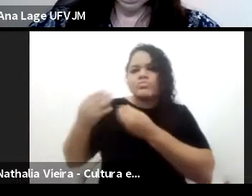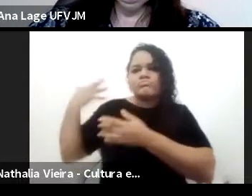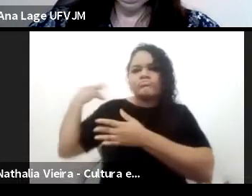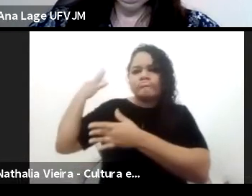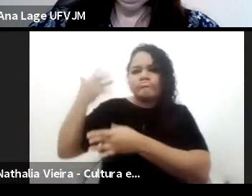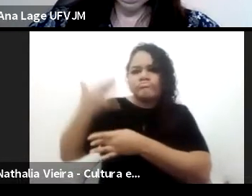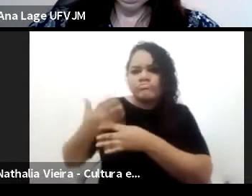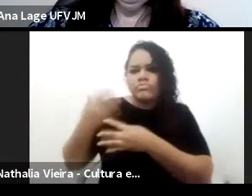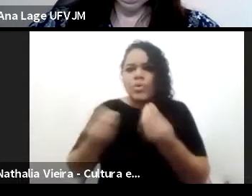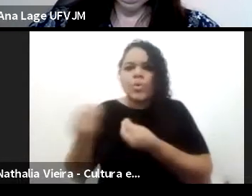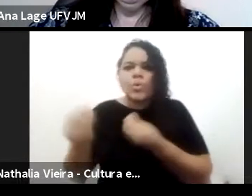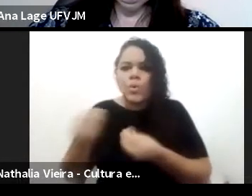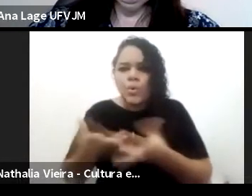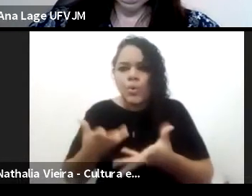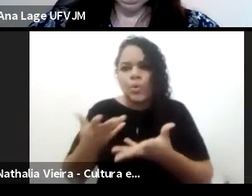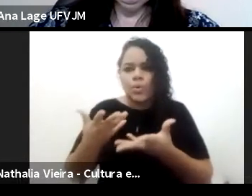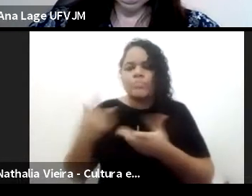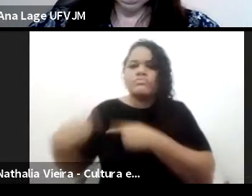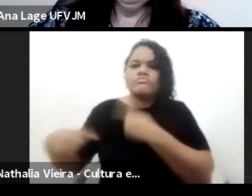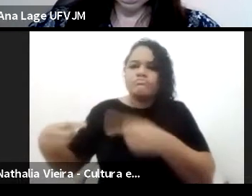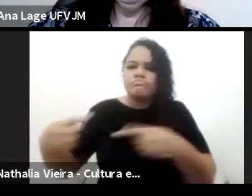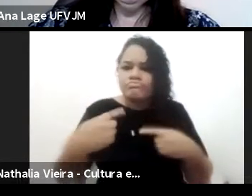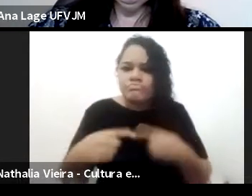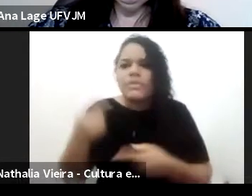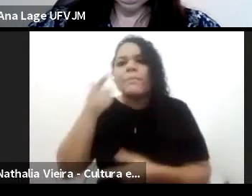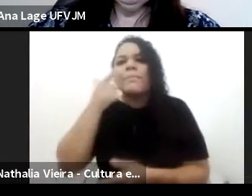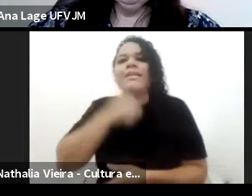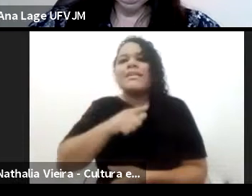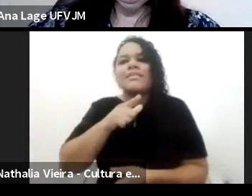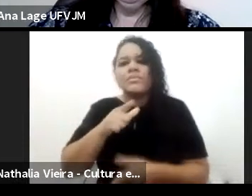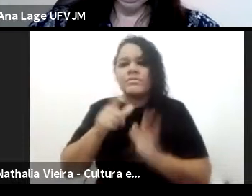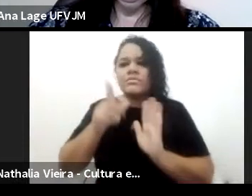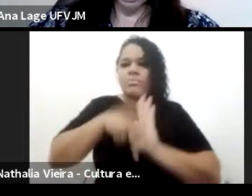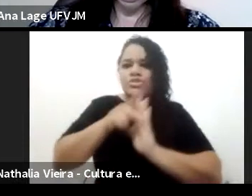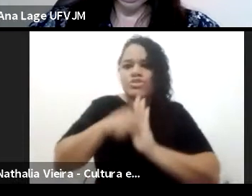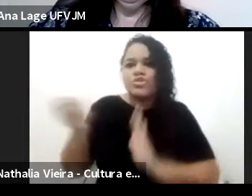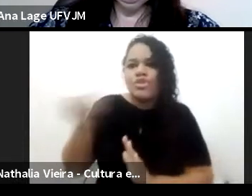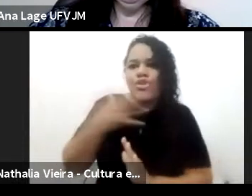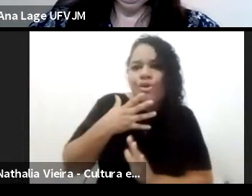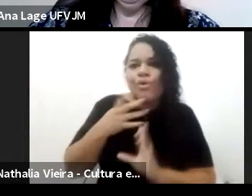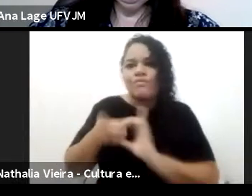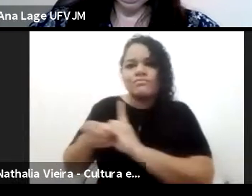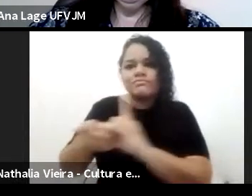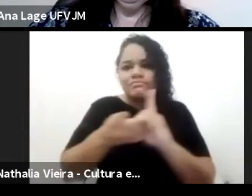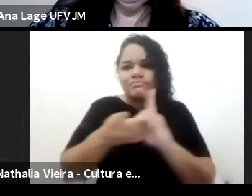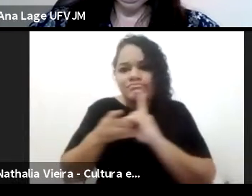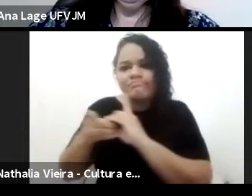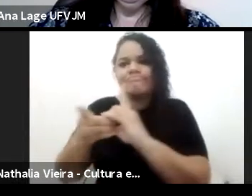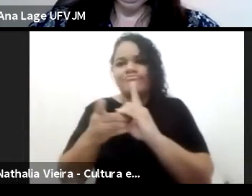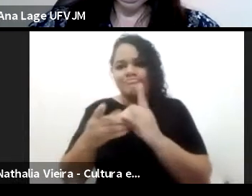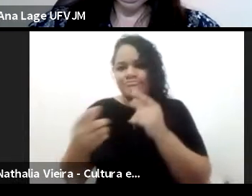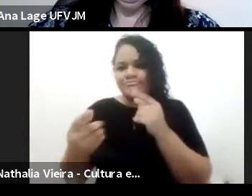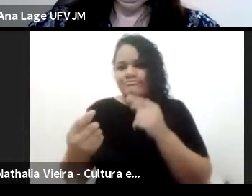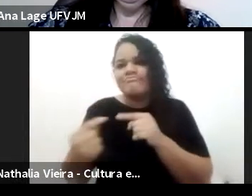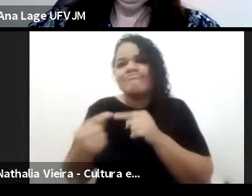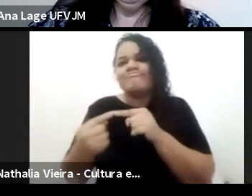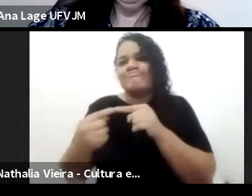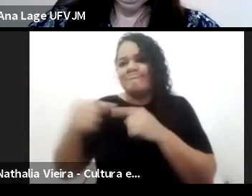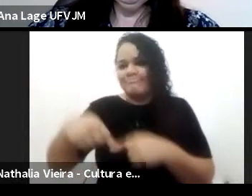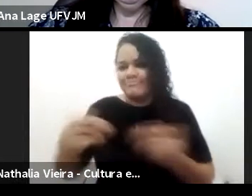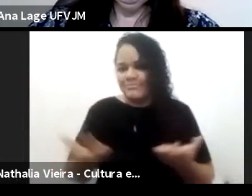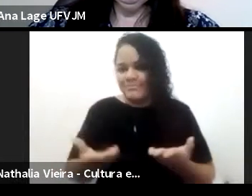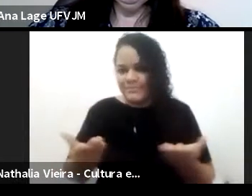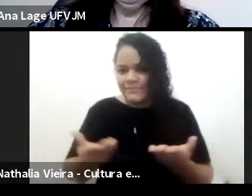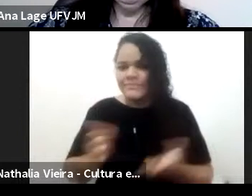mais ricos, diversos, democráticos para o nosso presente. Nessa perspectiva, um conjunto de instituições